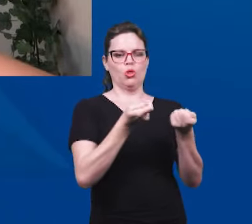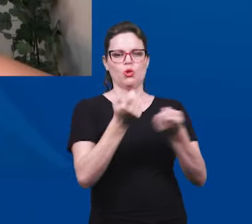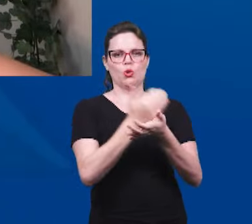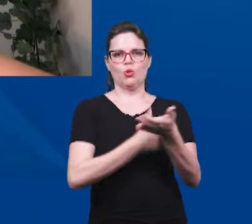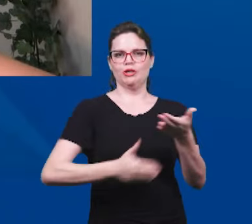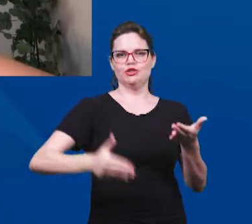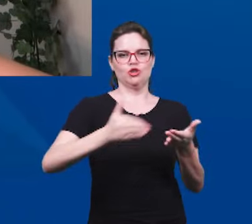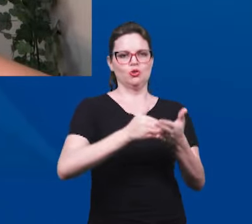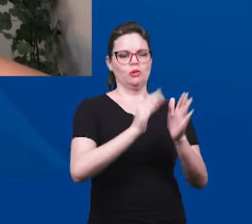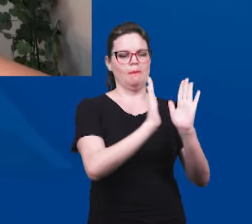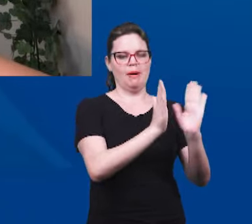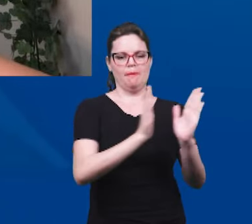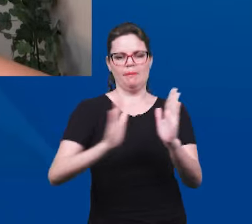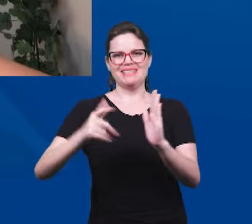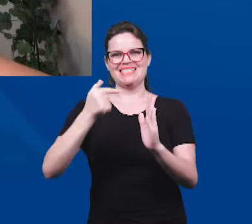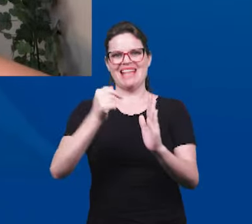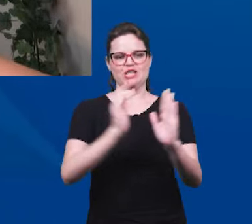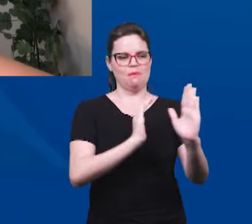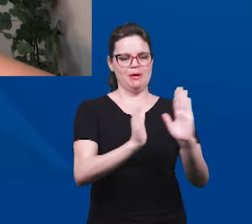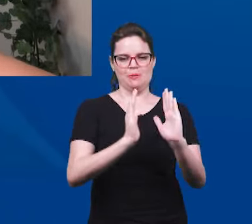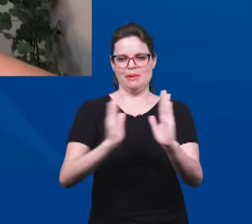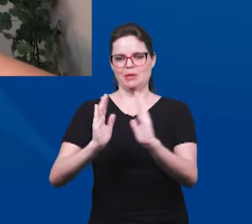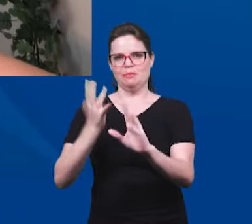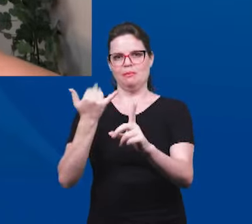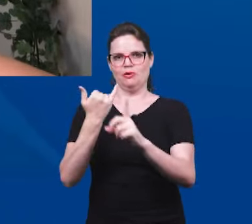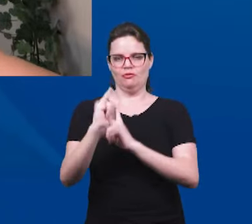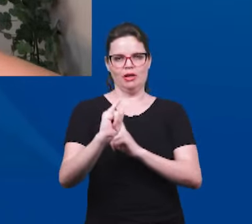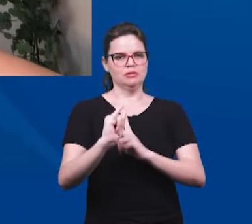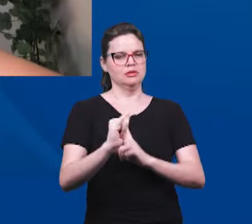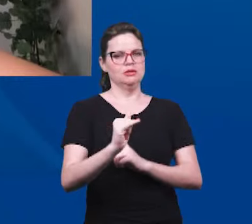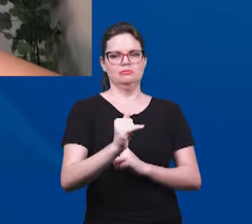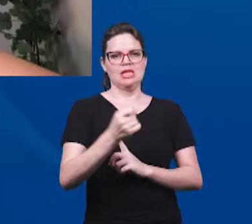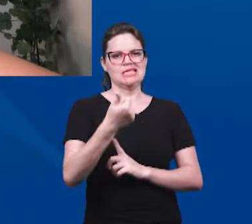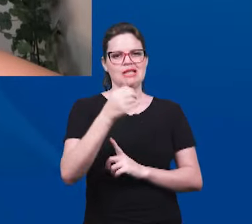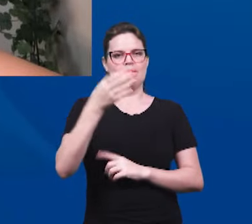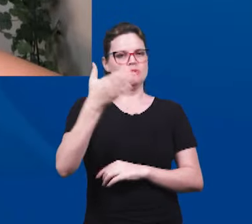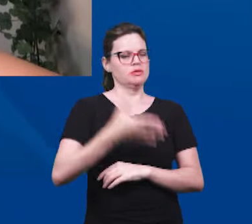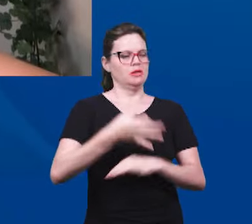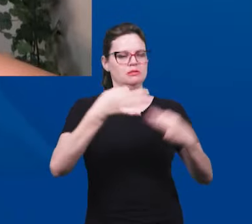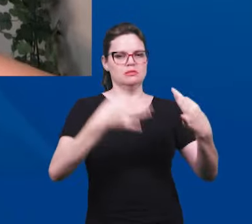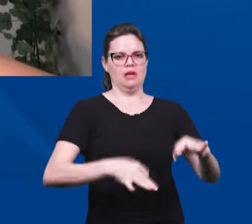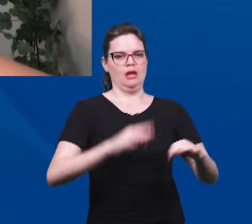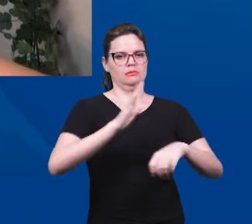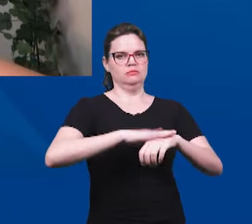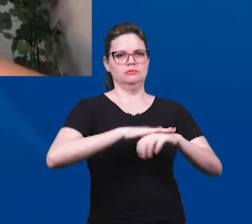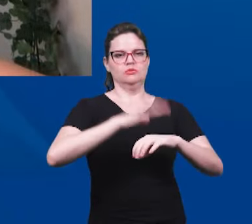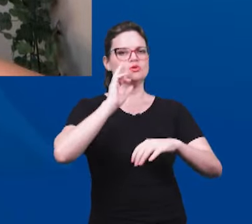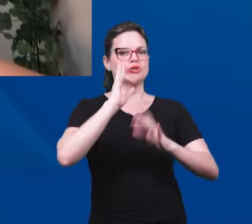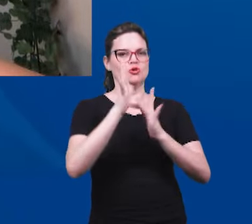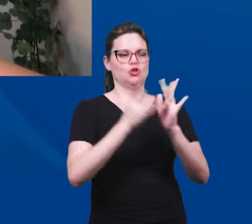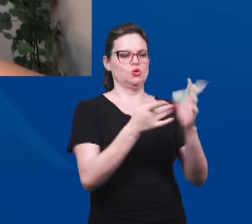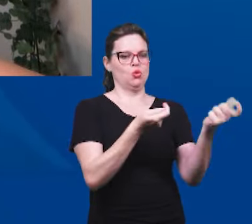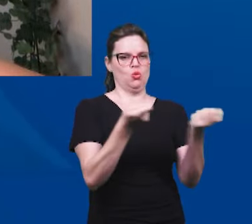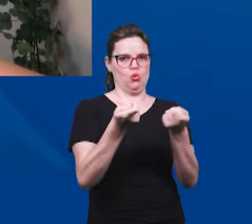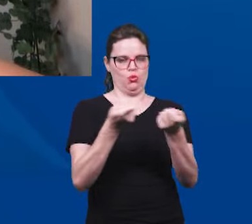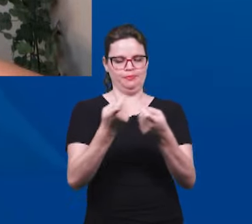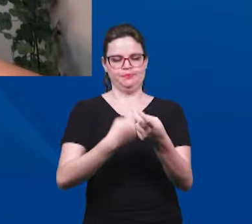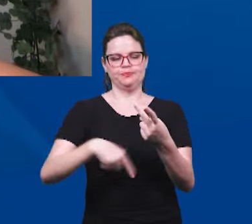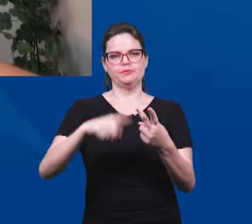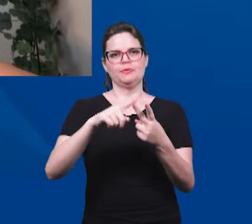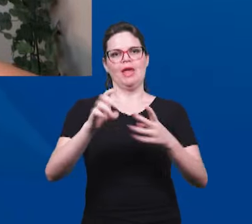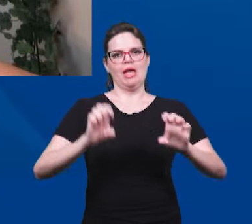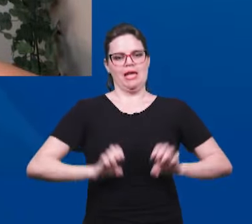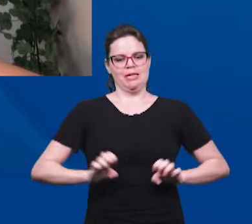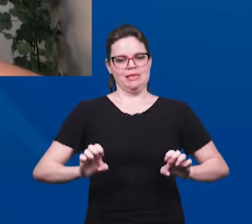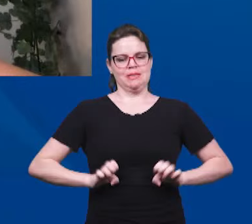durante os sete períodos proféticos estão 100% nas mãos do Senhor Jesus. Na carta direcionada à igreja